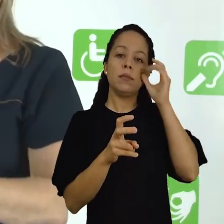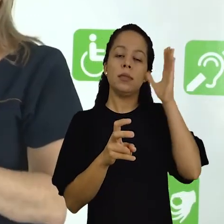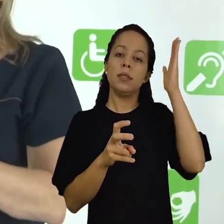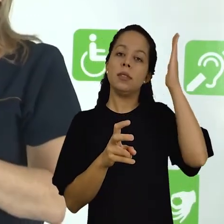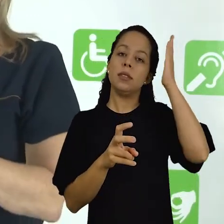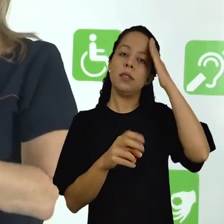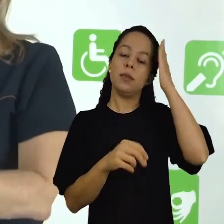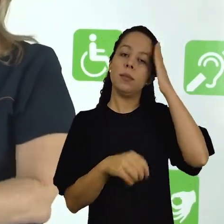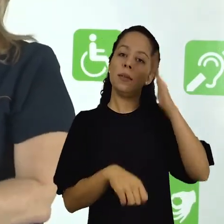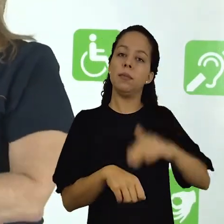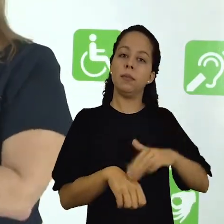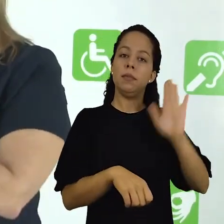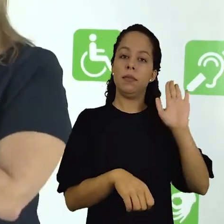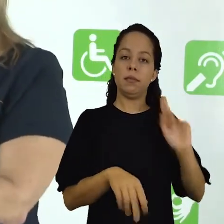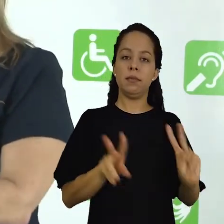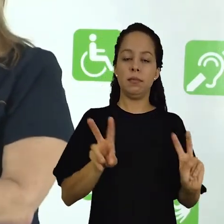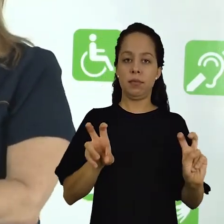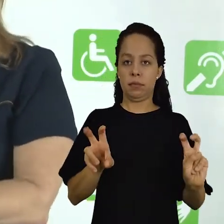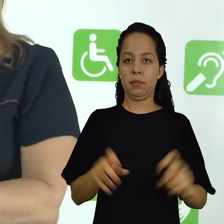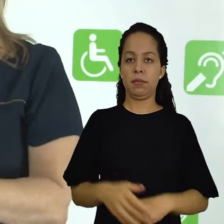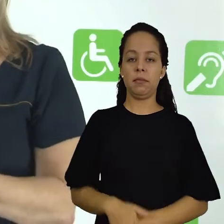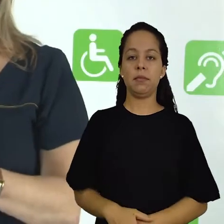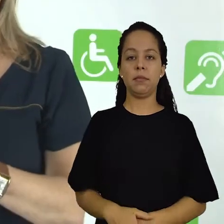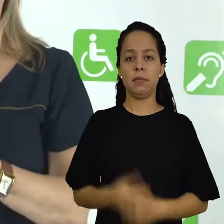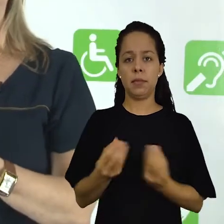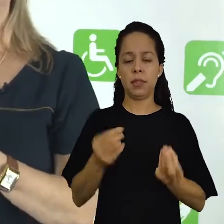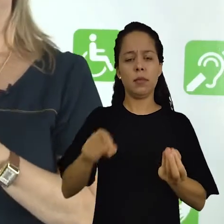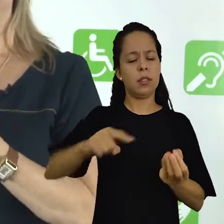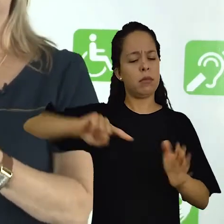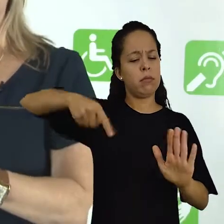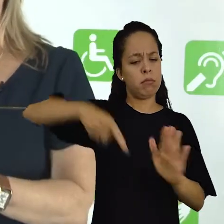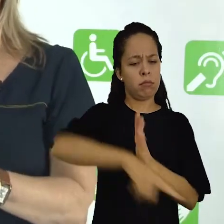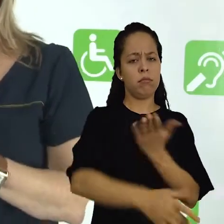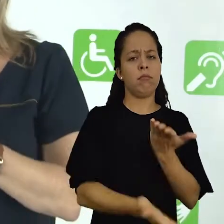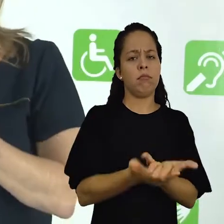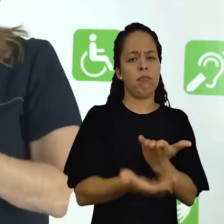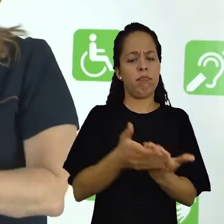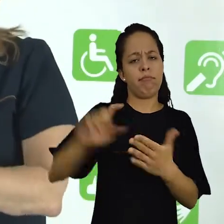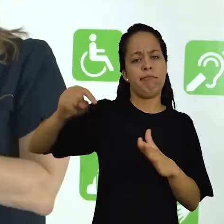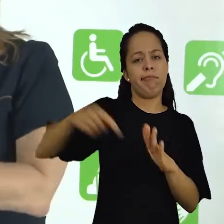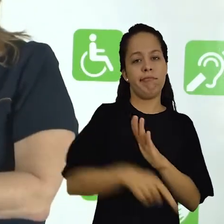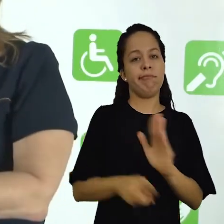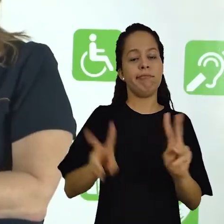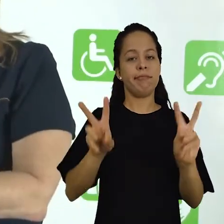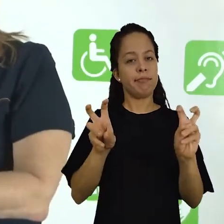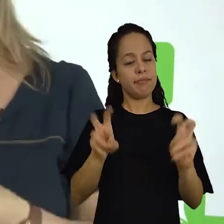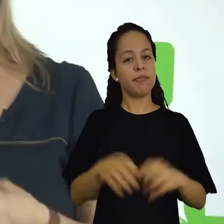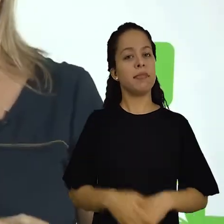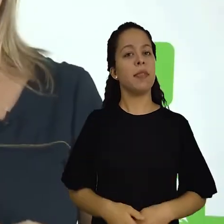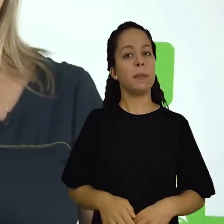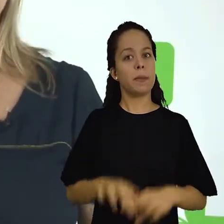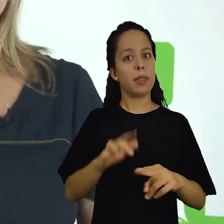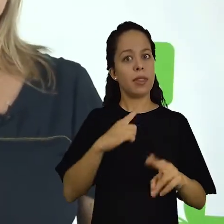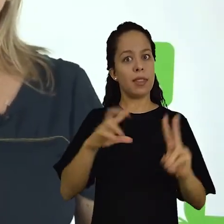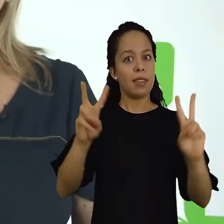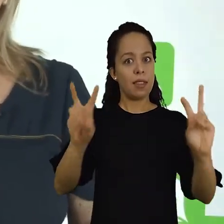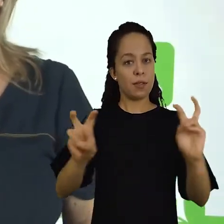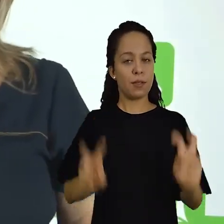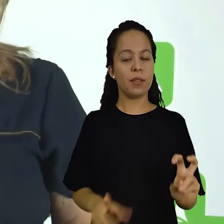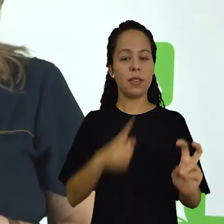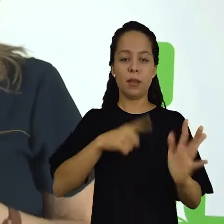saber algo mais sobre ele, para que você queira se aprofundar nesse tema. Por isso,